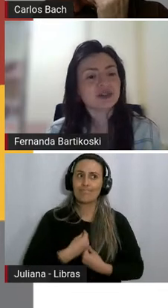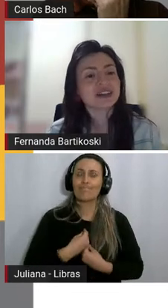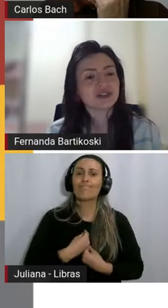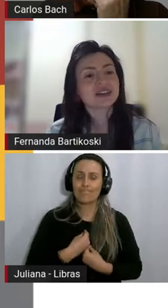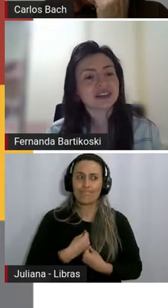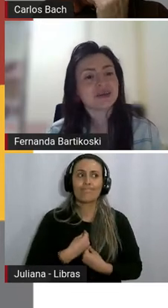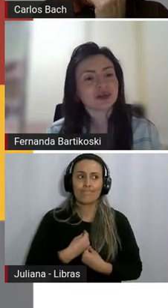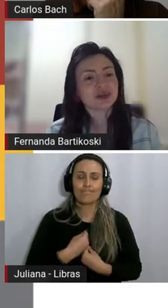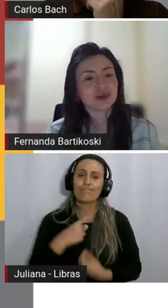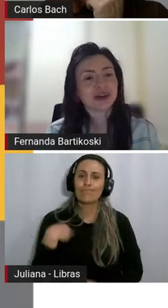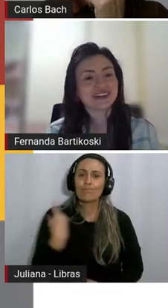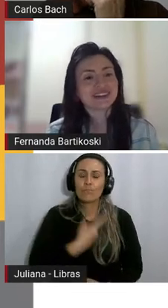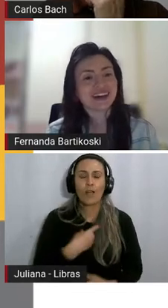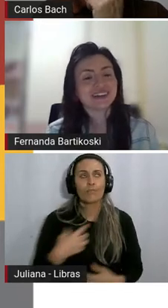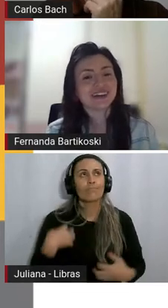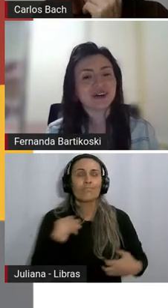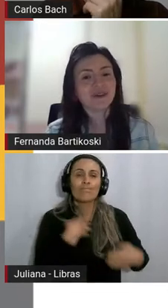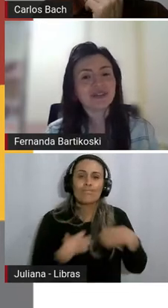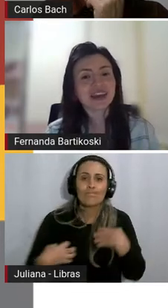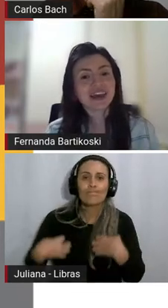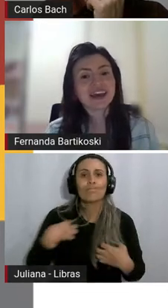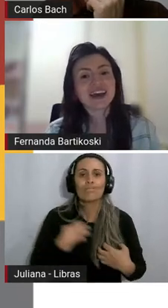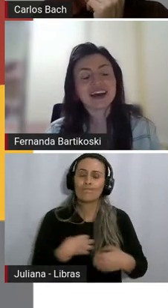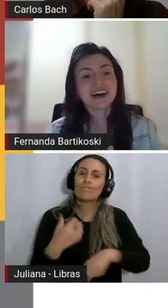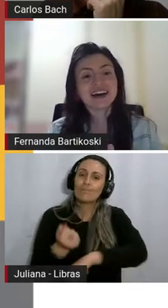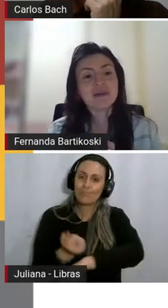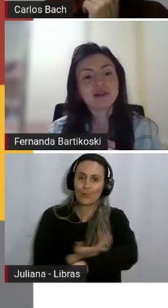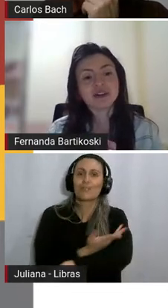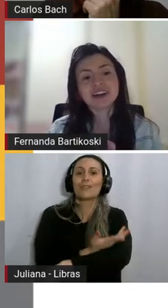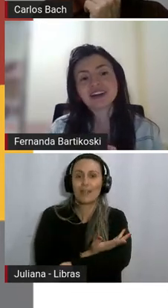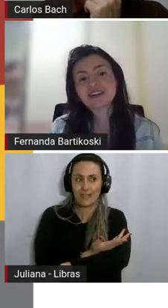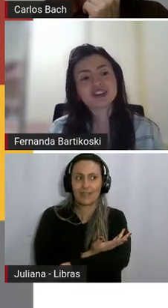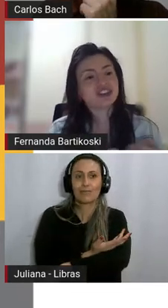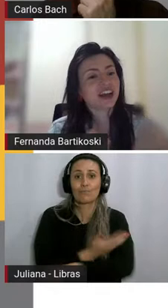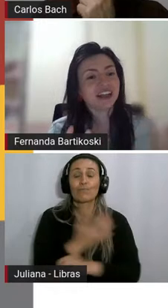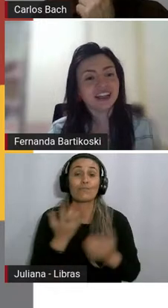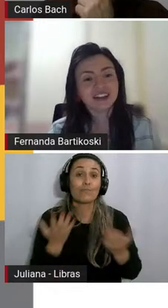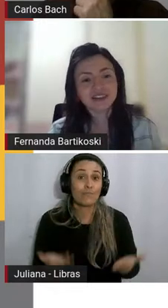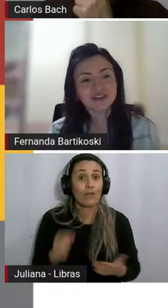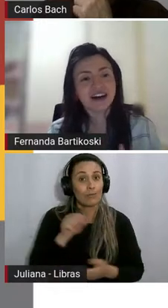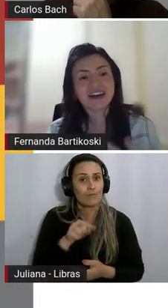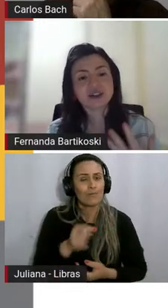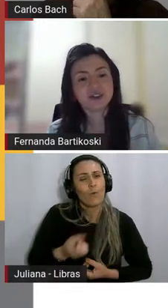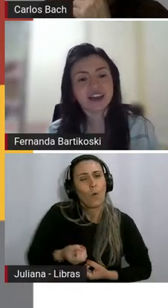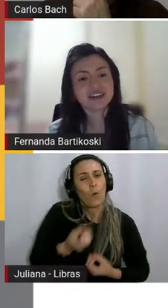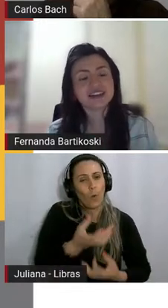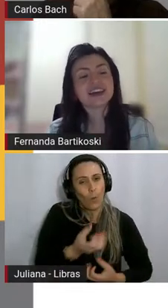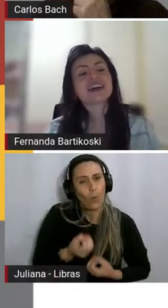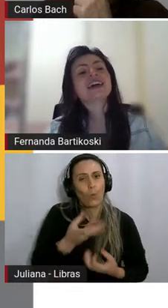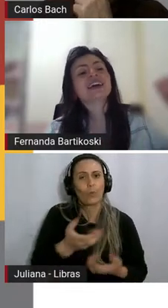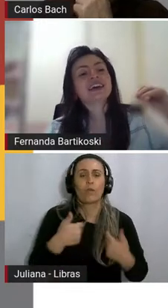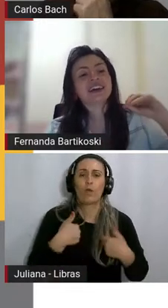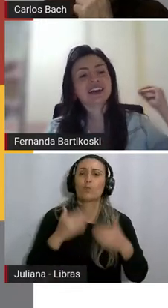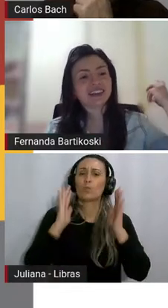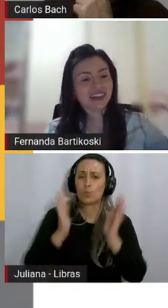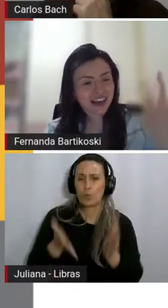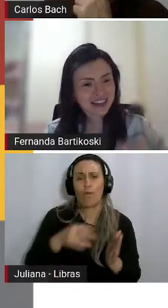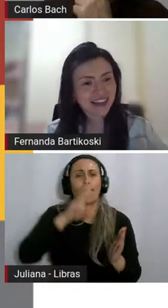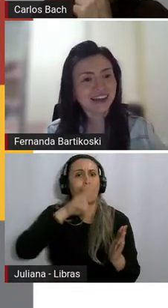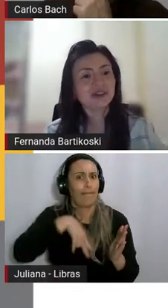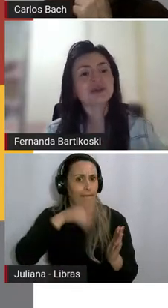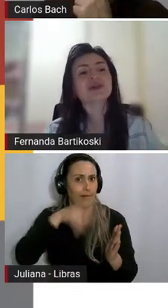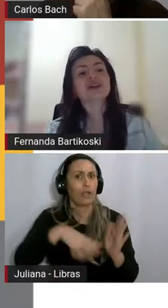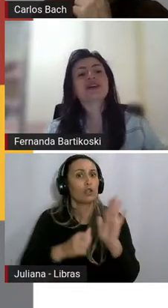mexe com as nossas emoções. Então, é uma crônica que eu já tinha lido várias vezes e